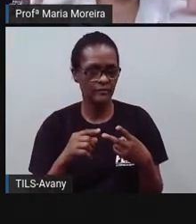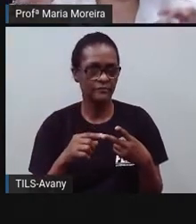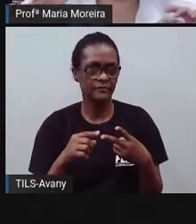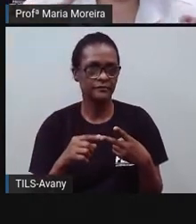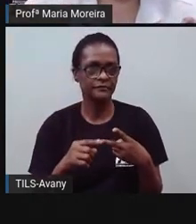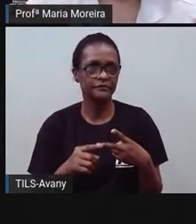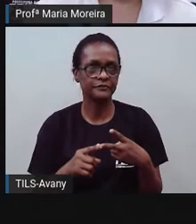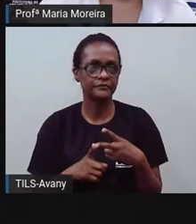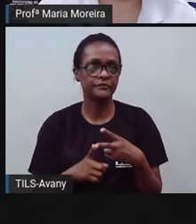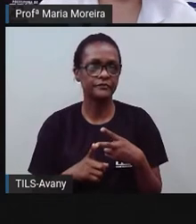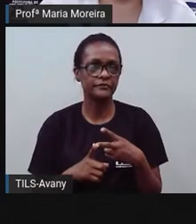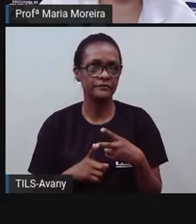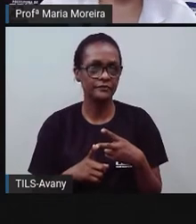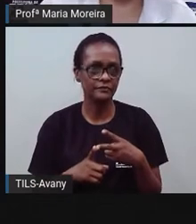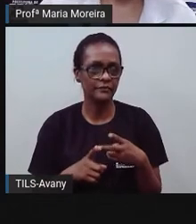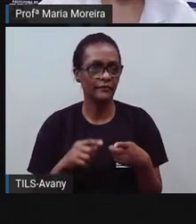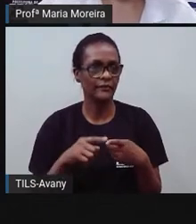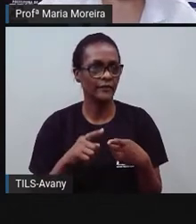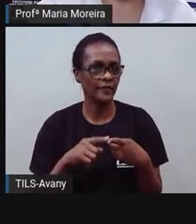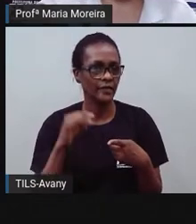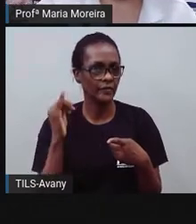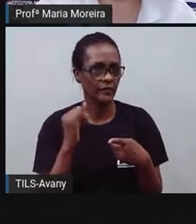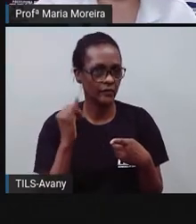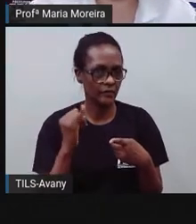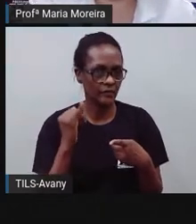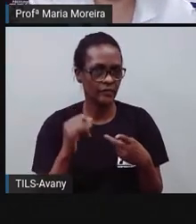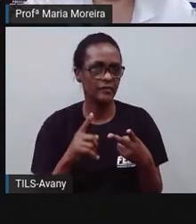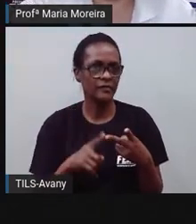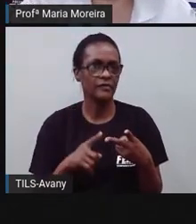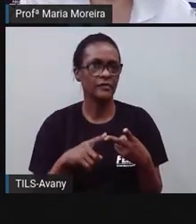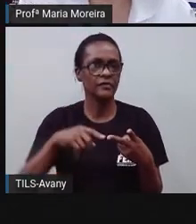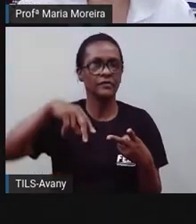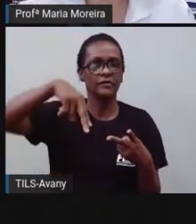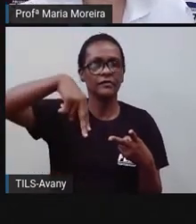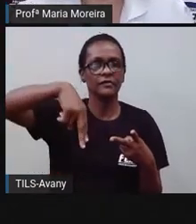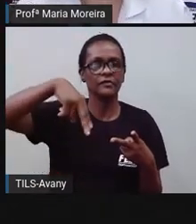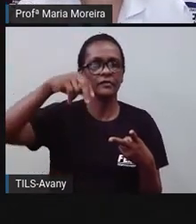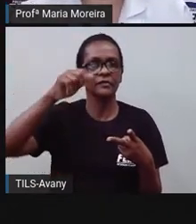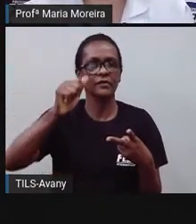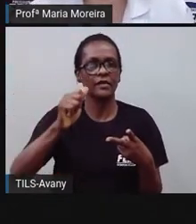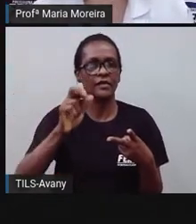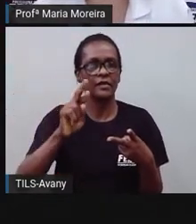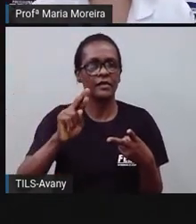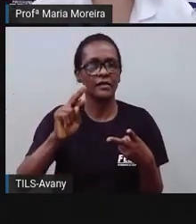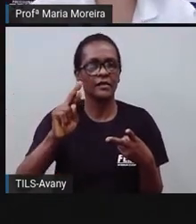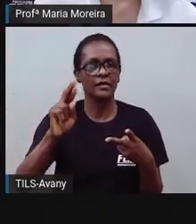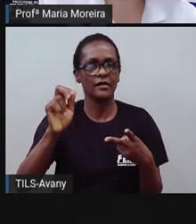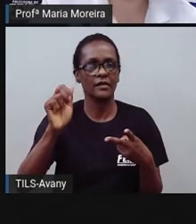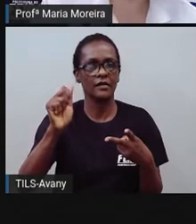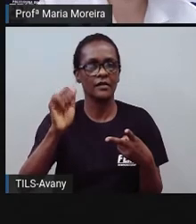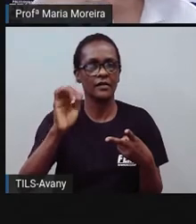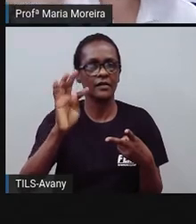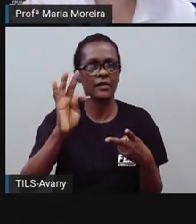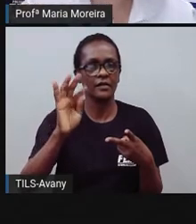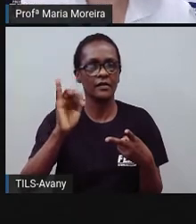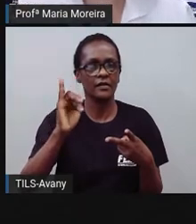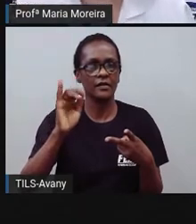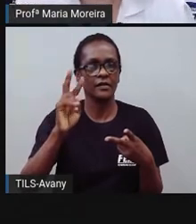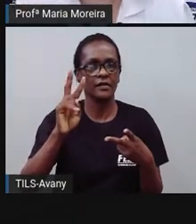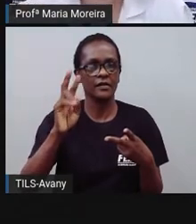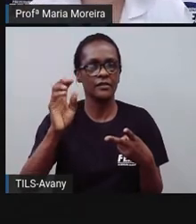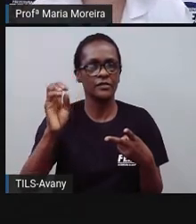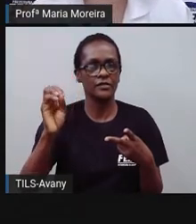descrever a situação. E narrativo, porque a gente está contando os fatos, está descrevendo e